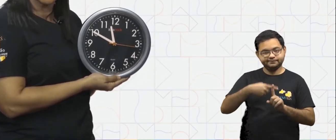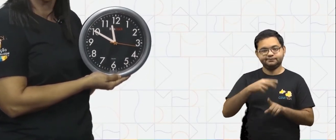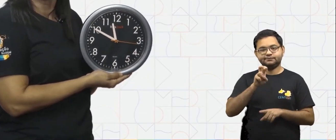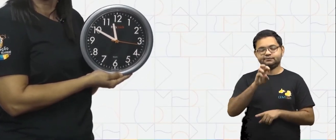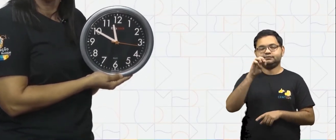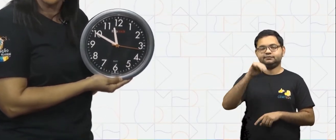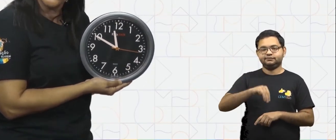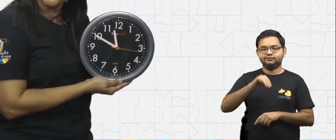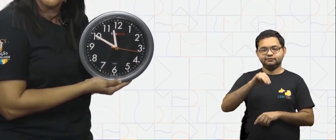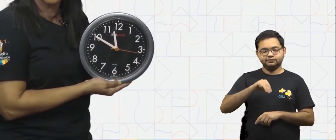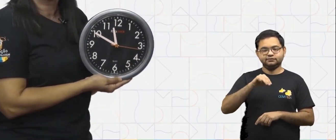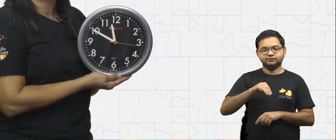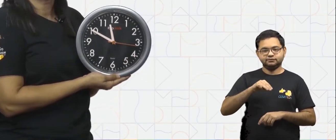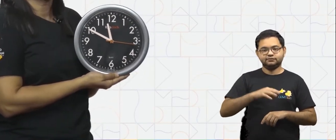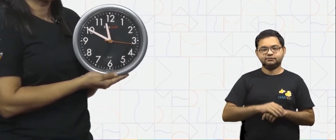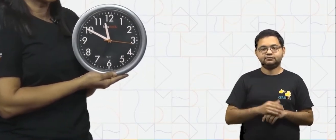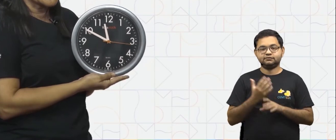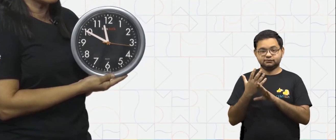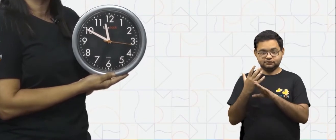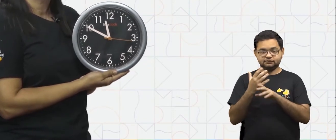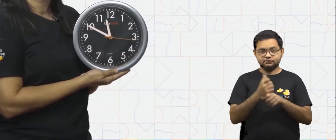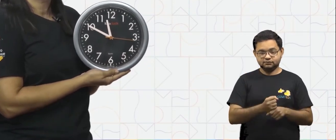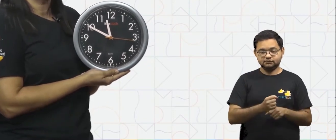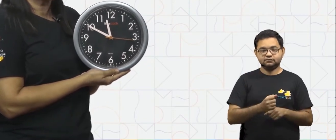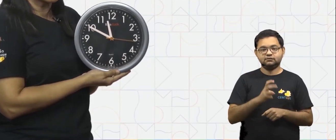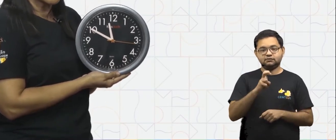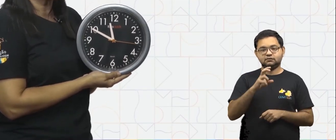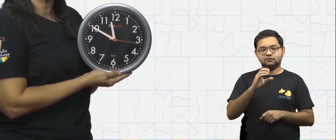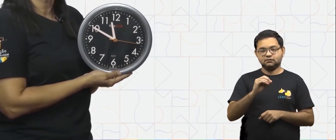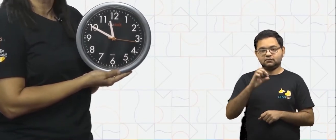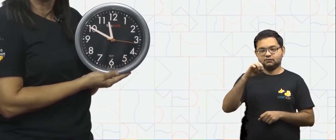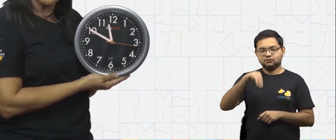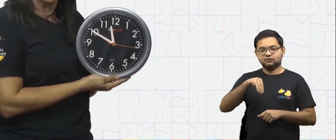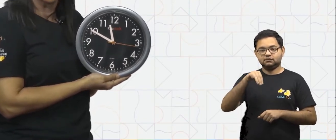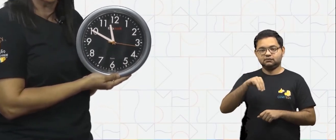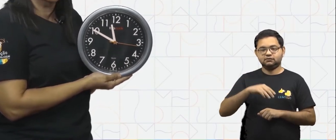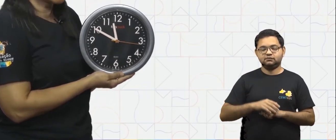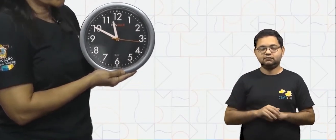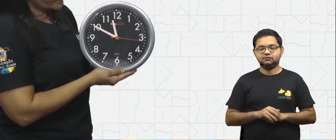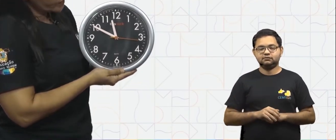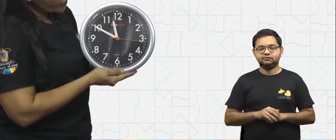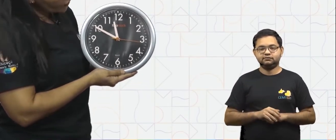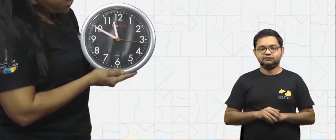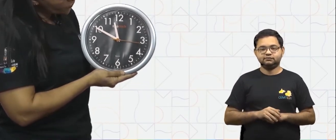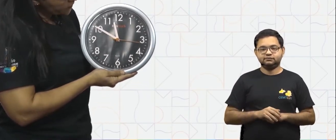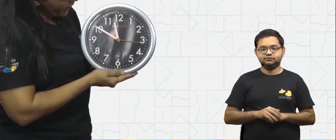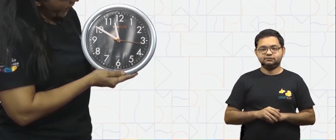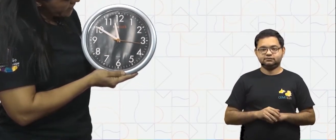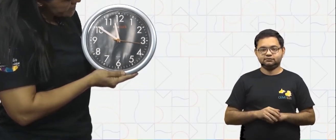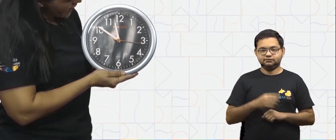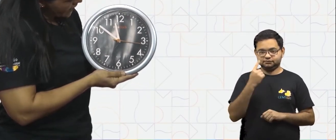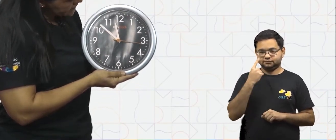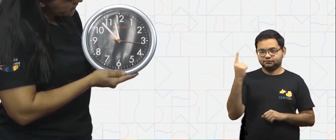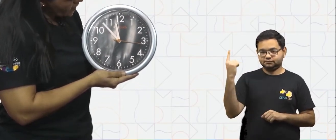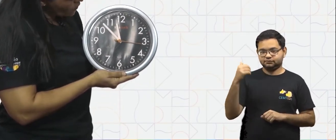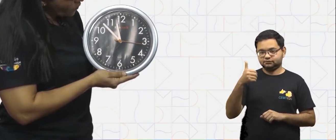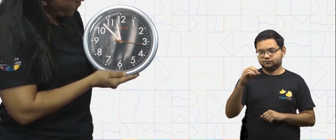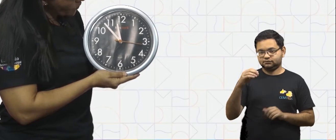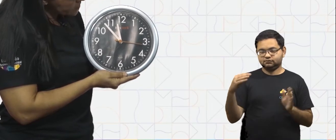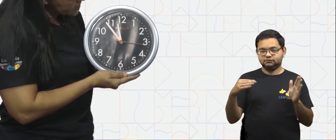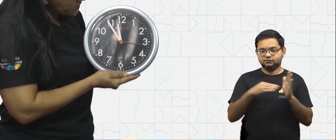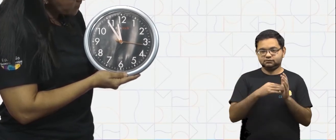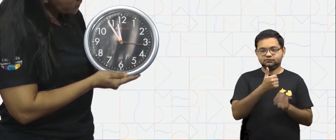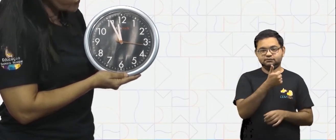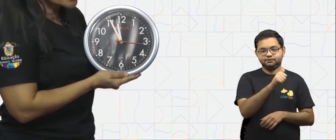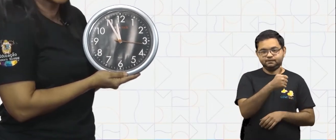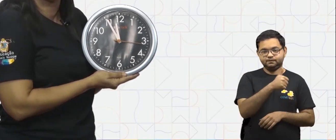5 minutos, que já dar 55 minutos. Do 10 até o